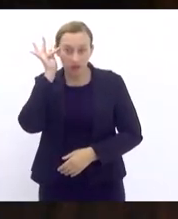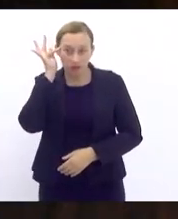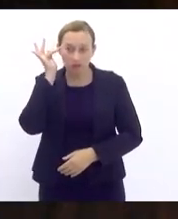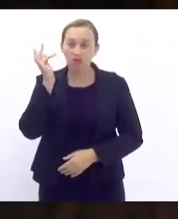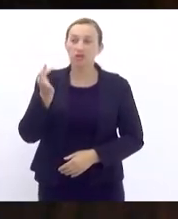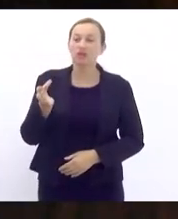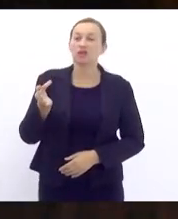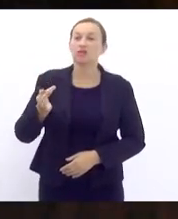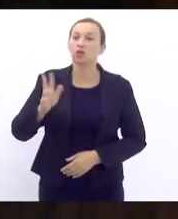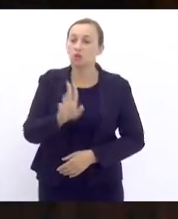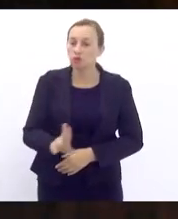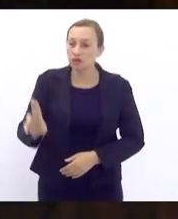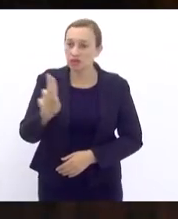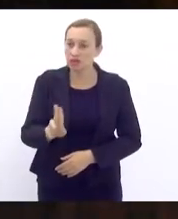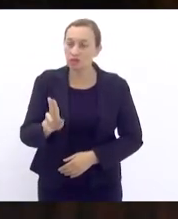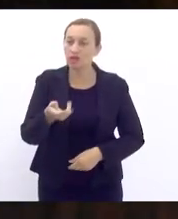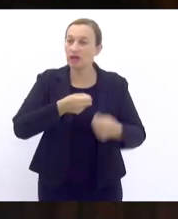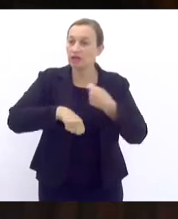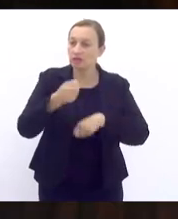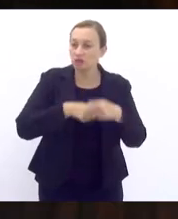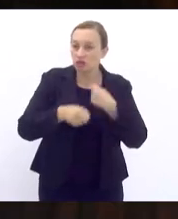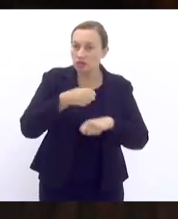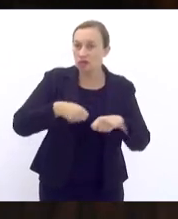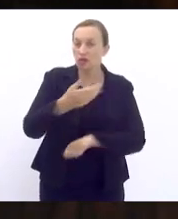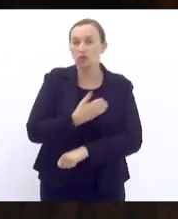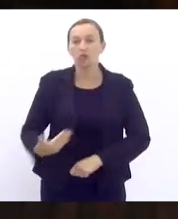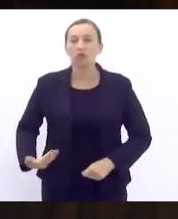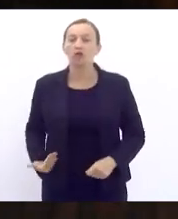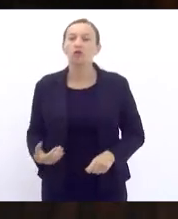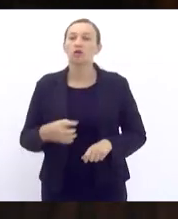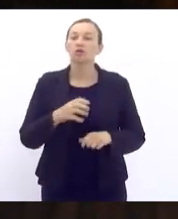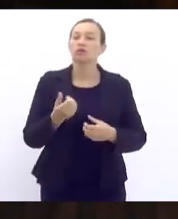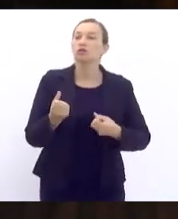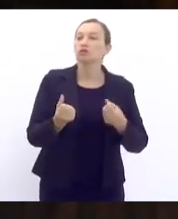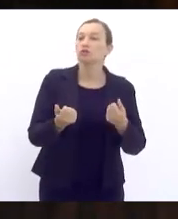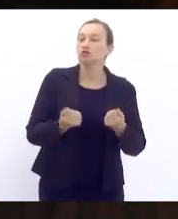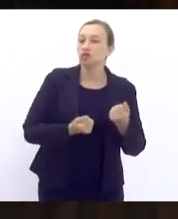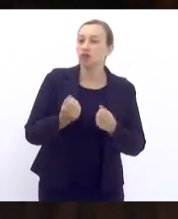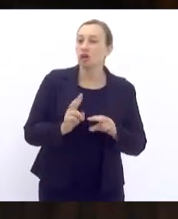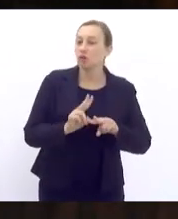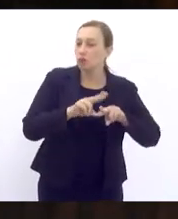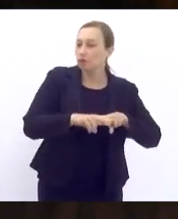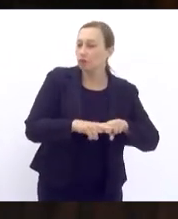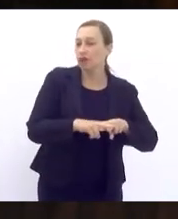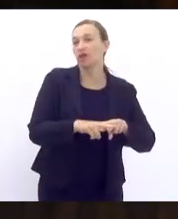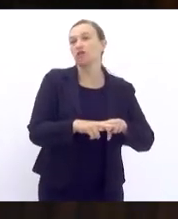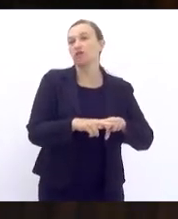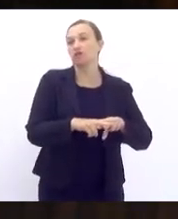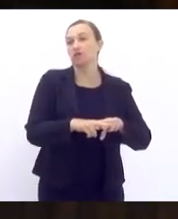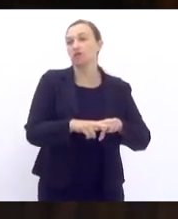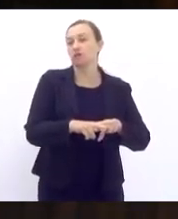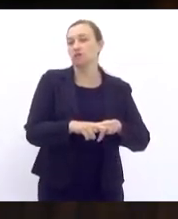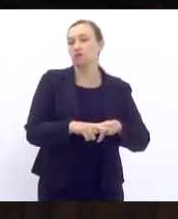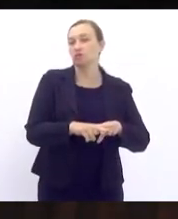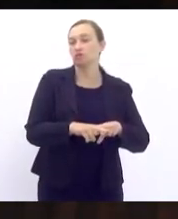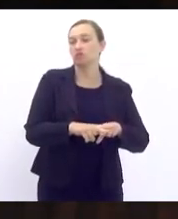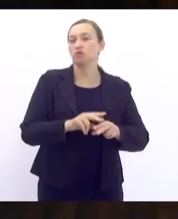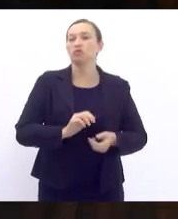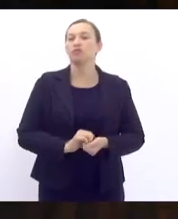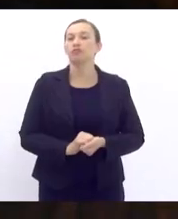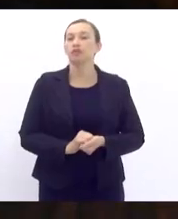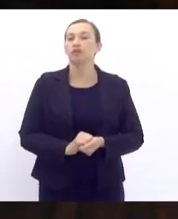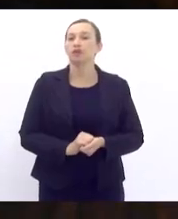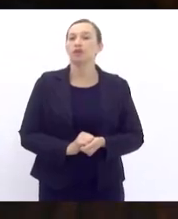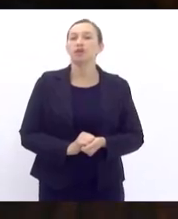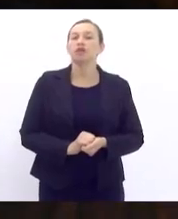dispõe sobre a utilização pela administração pública de veículos apreendidos nas condições que menciona. Em